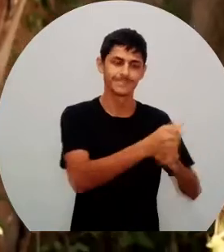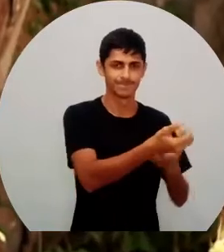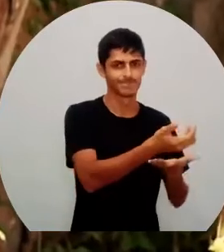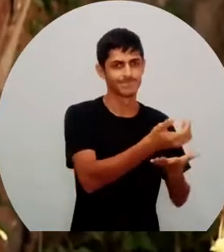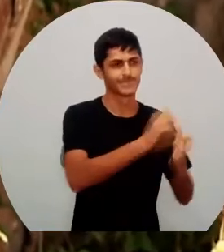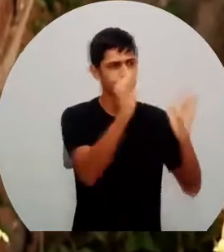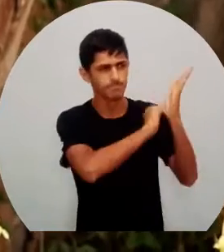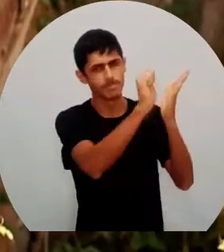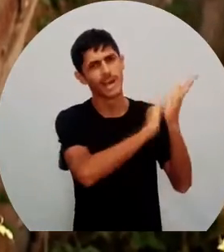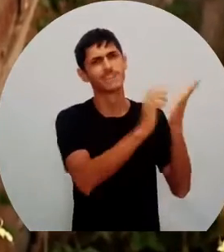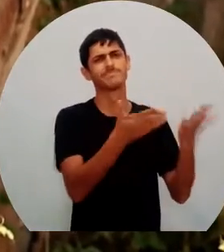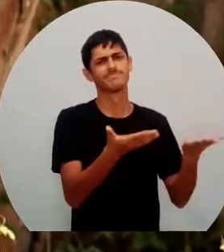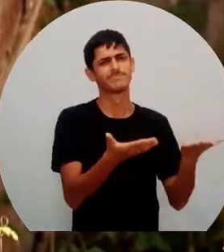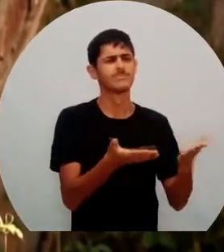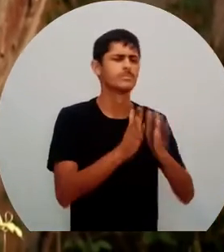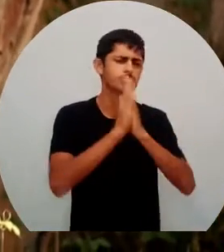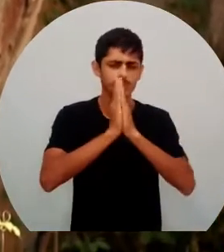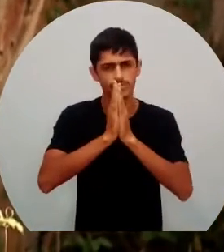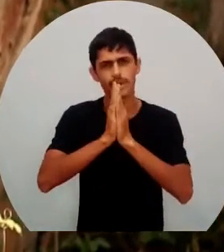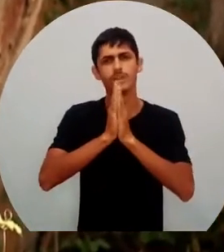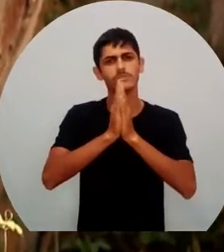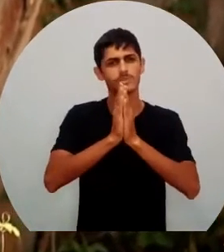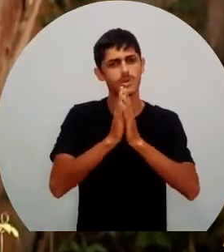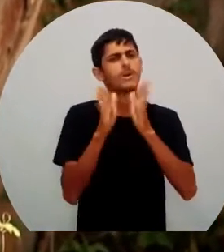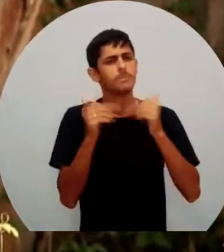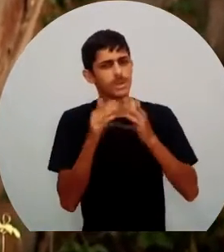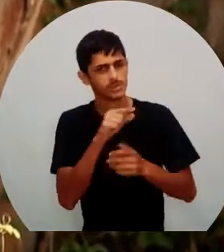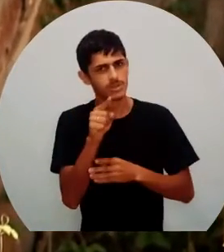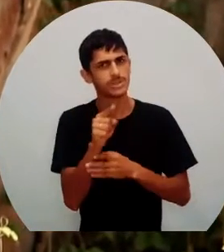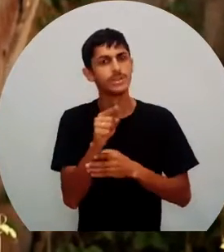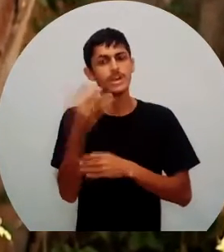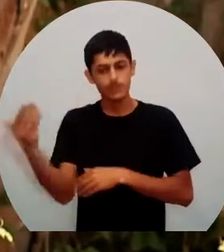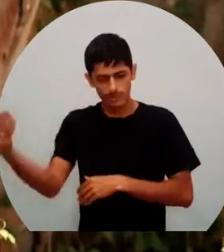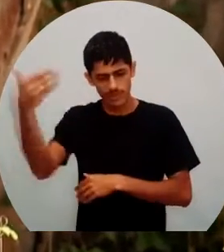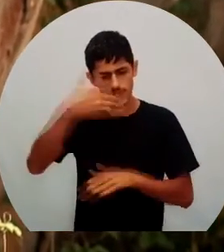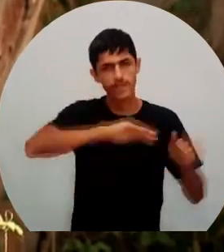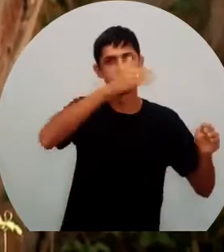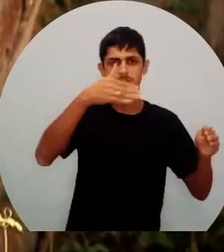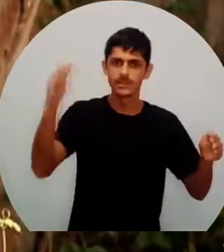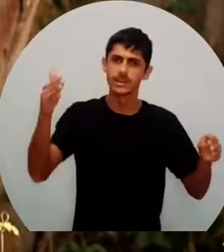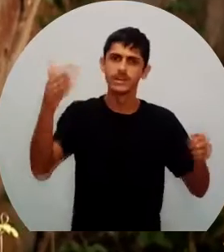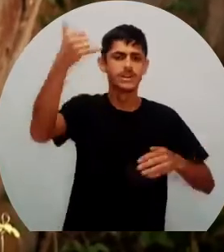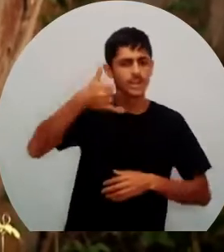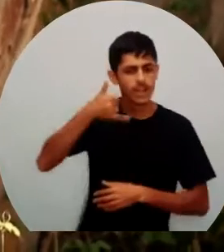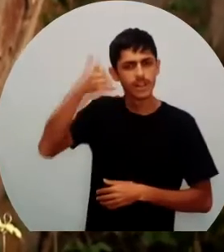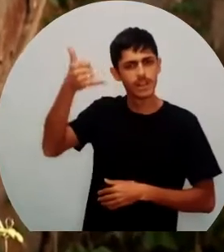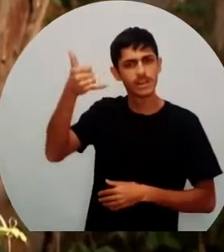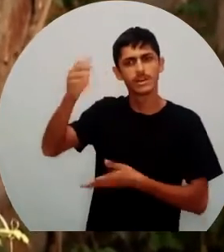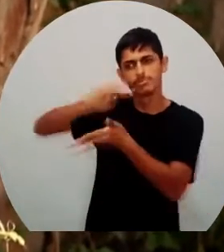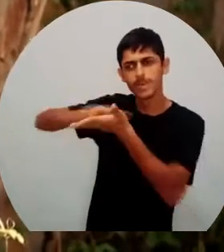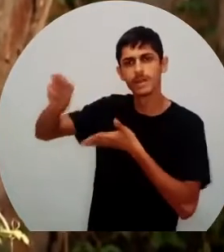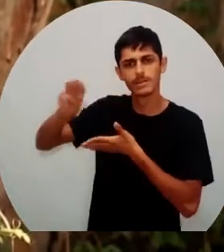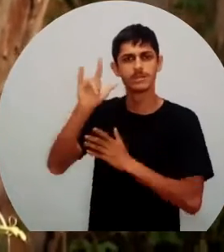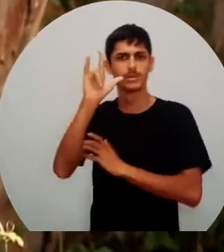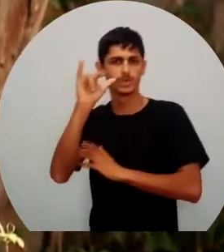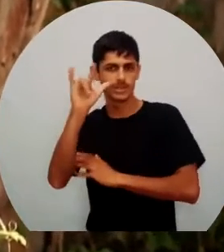Por favor, pessoal, quando visitarem a Serra do Pará, entrem em contato com o Instagram arroba Serra do Pará, que